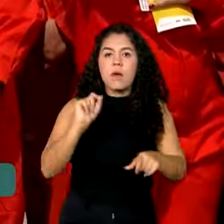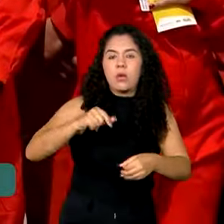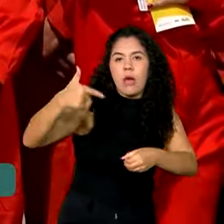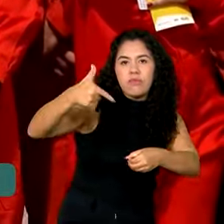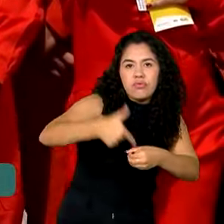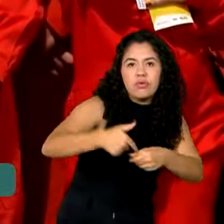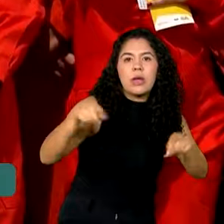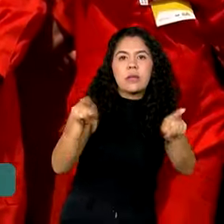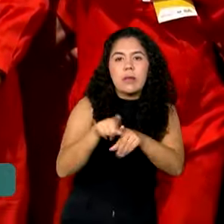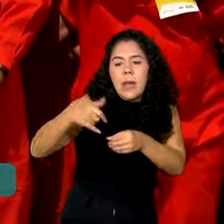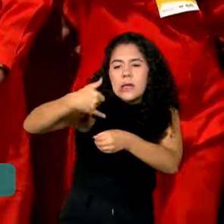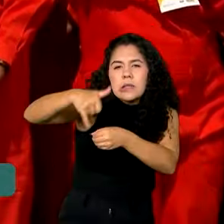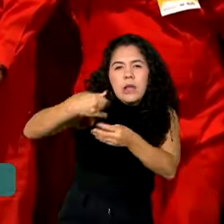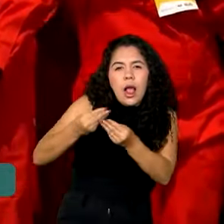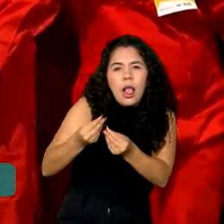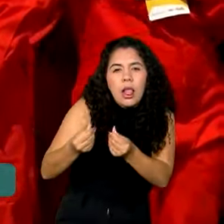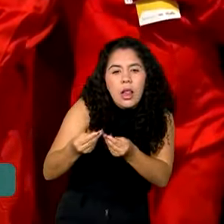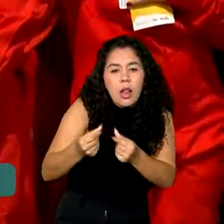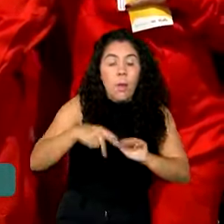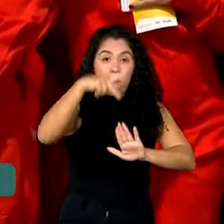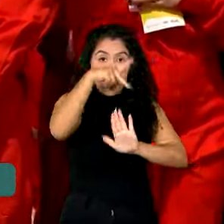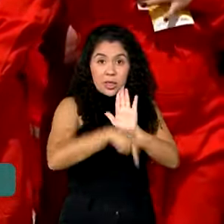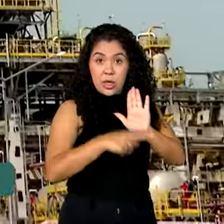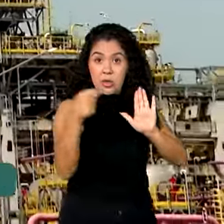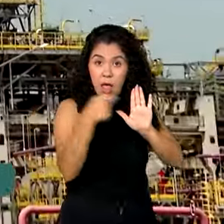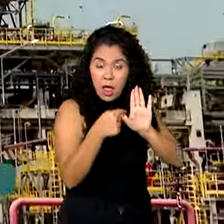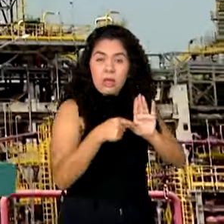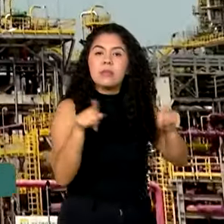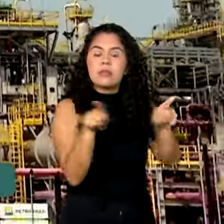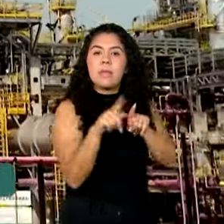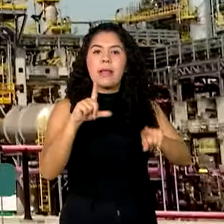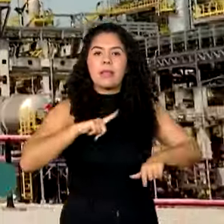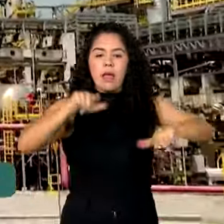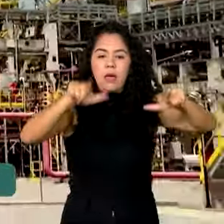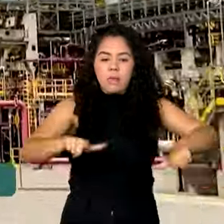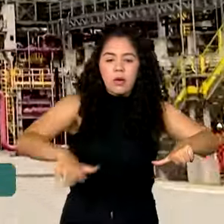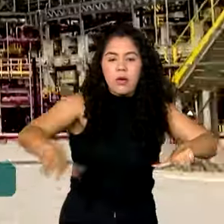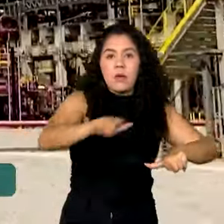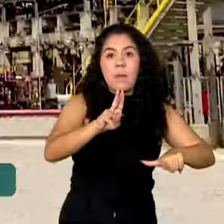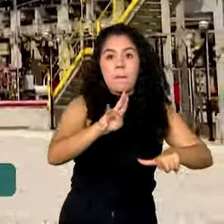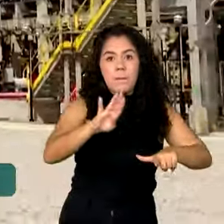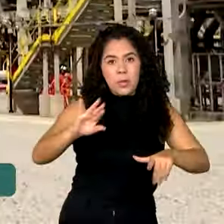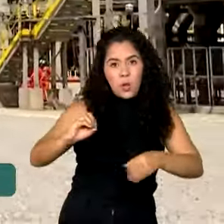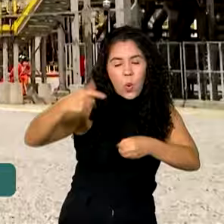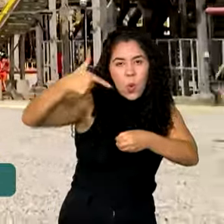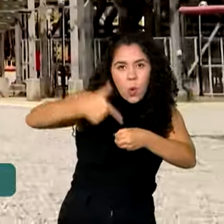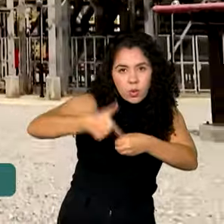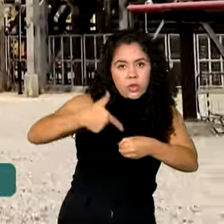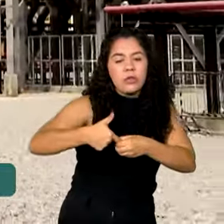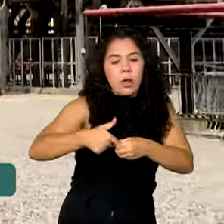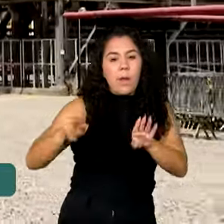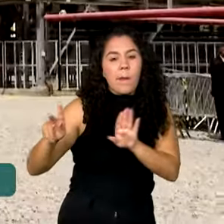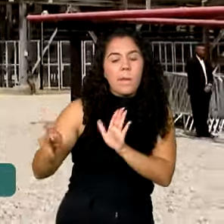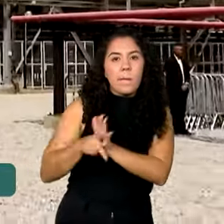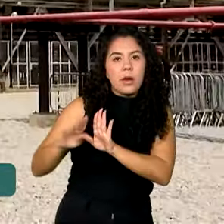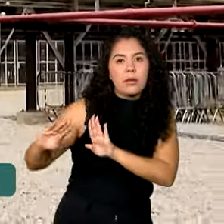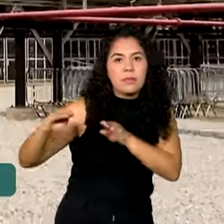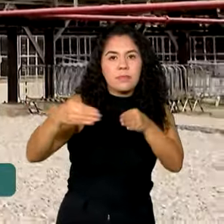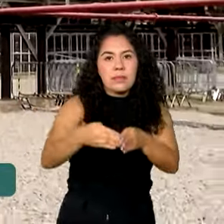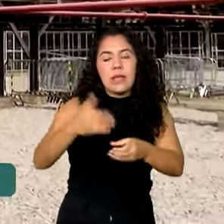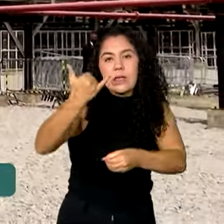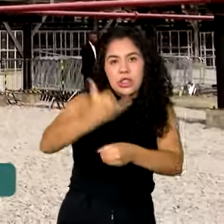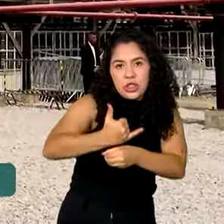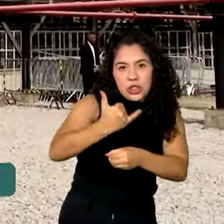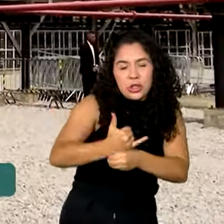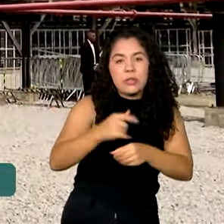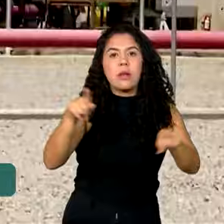lubrificantes. O projeto também inclui uma planta de biocombustível dedicada à produção de diesel e